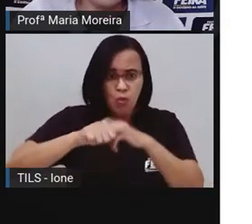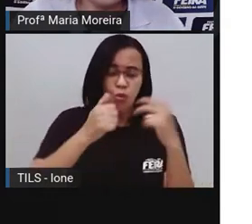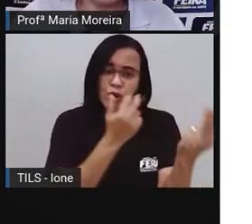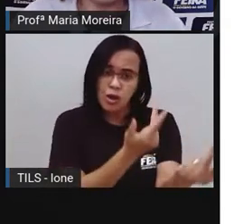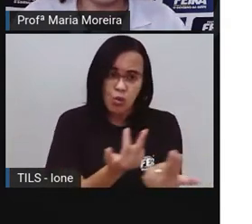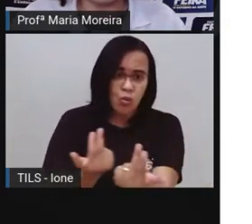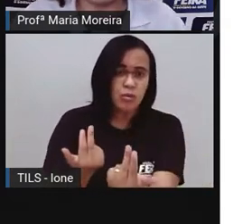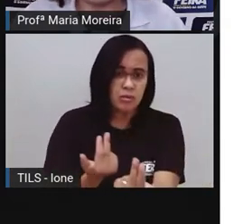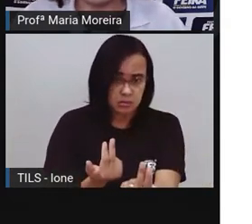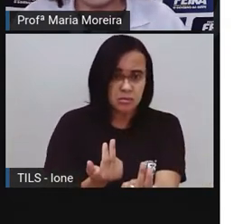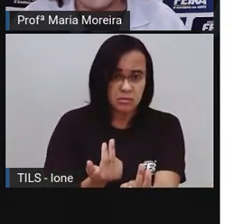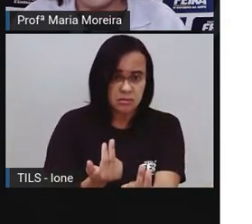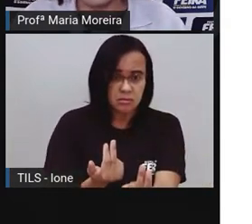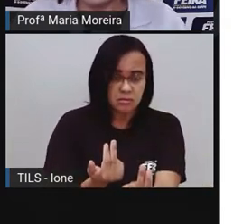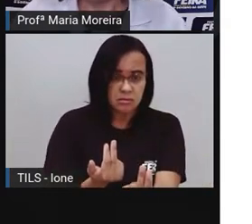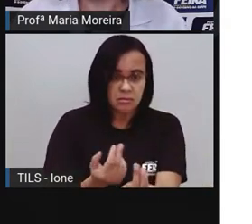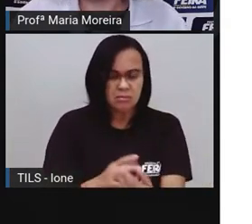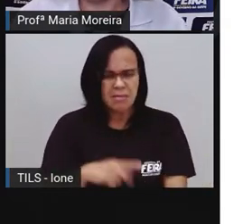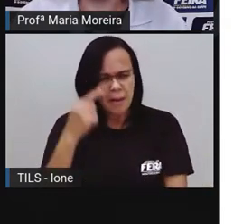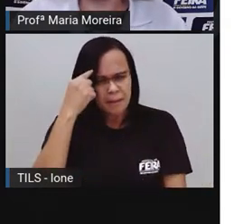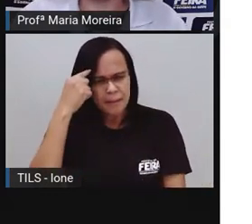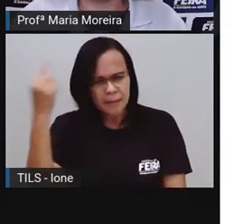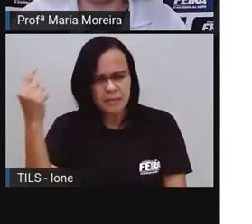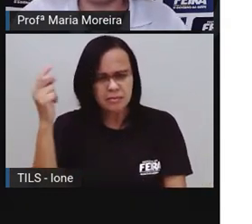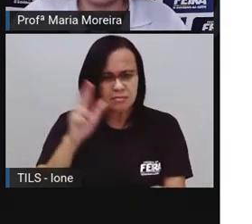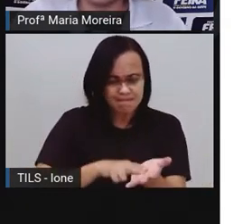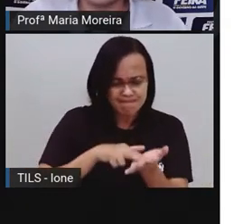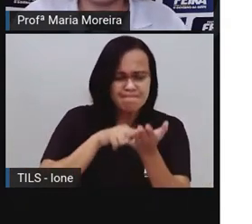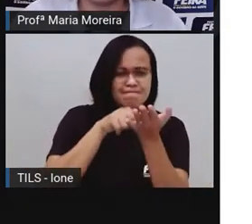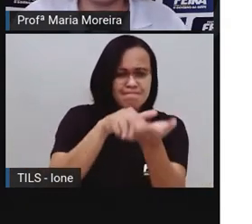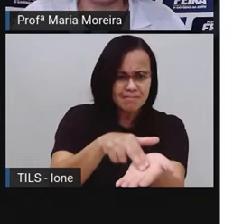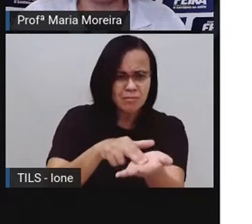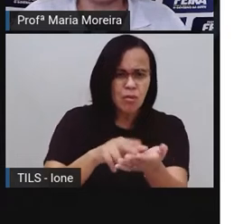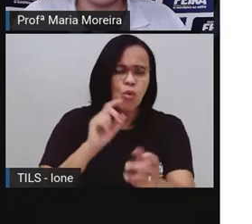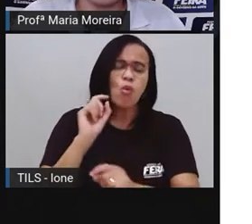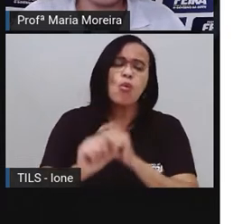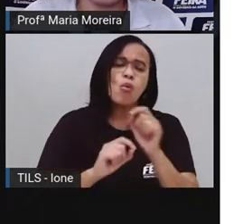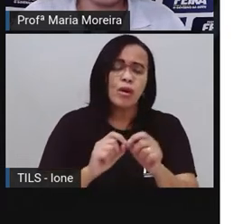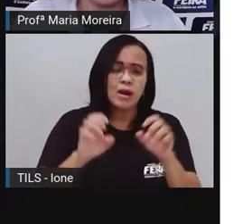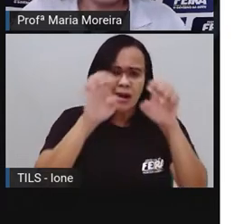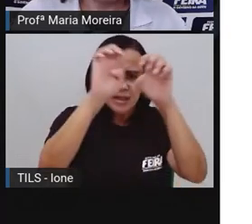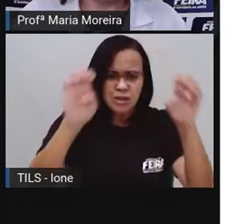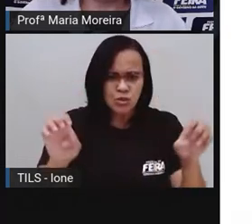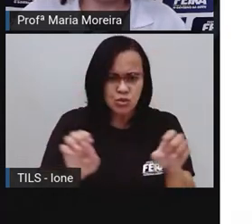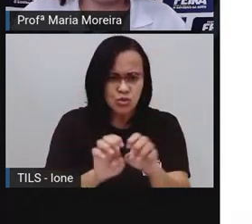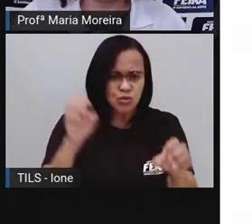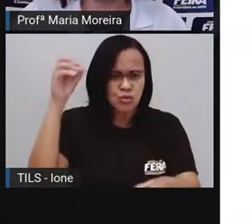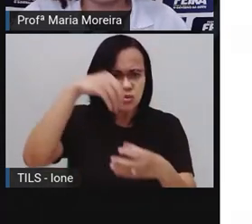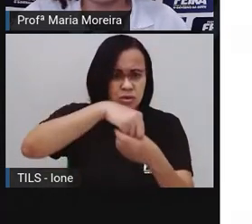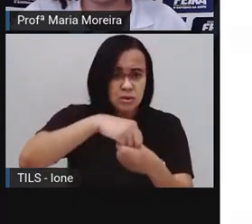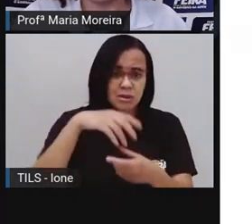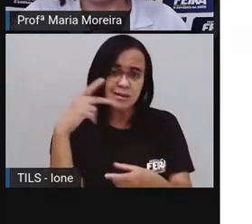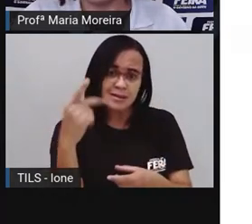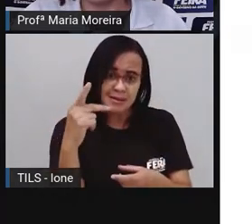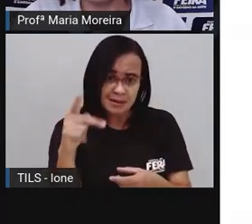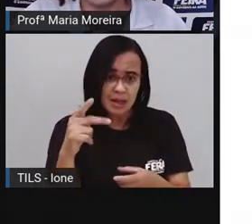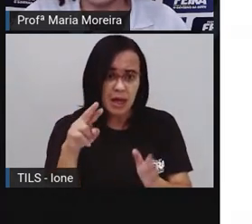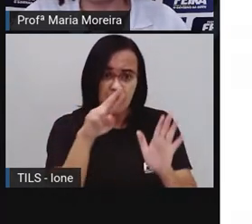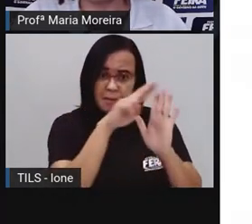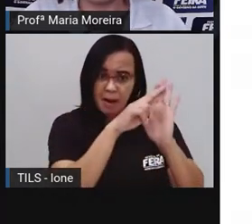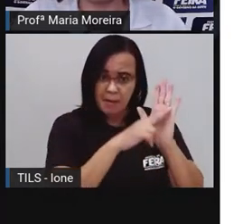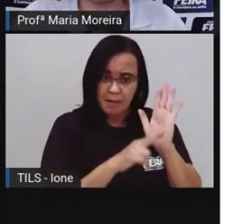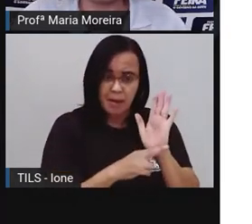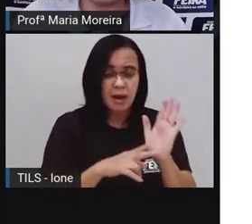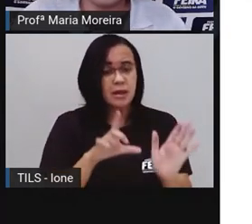No entanto, quando a gente pensa em carta, tradicionalmente, a sua estrutura possui alguns elementos